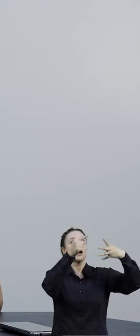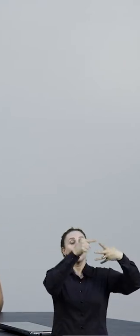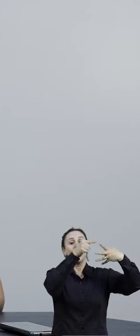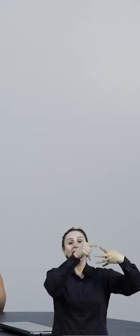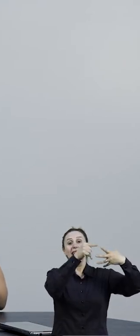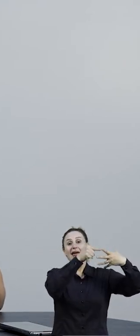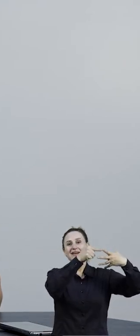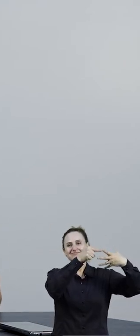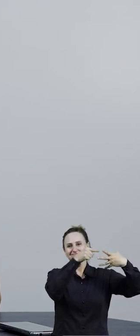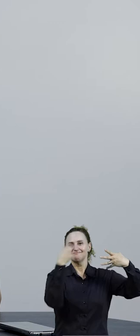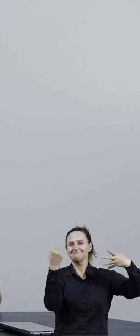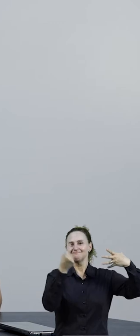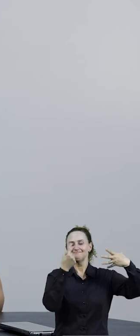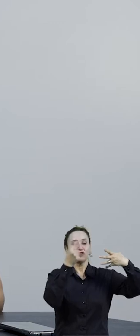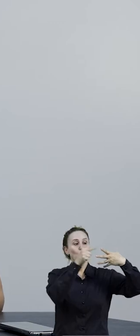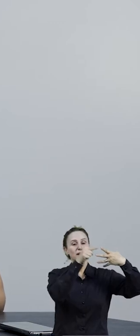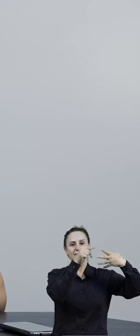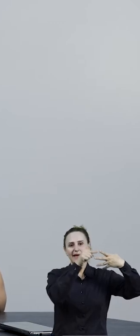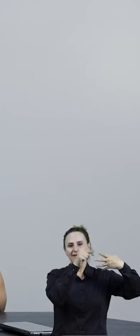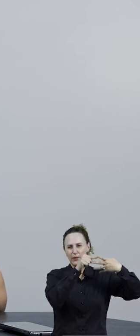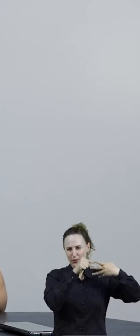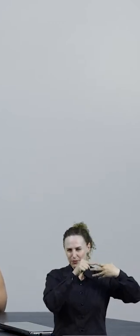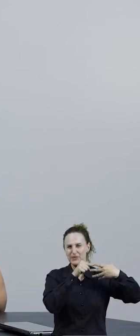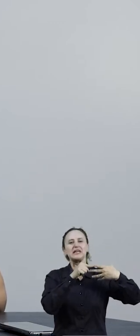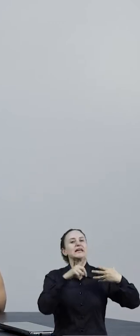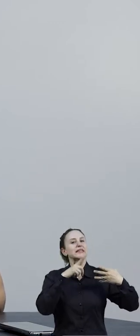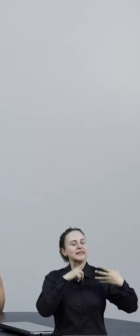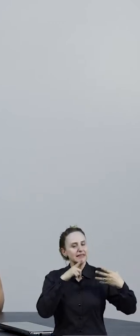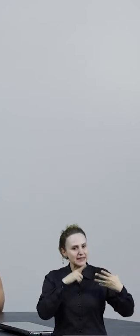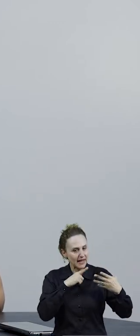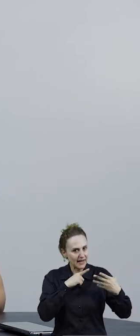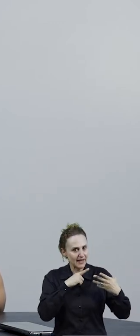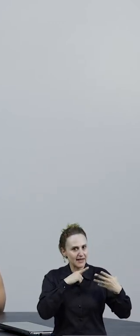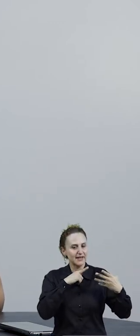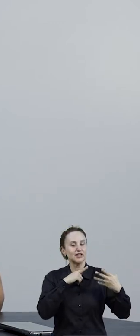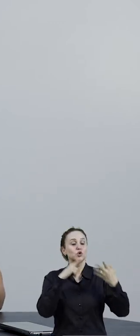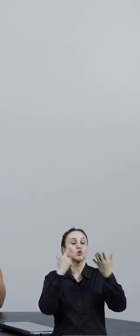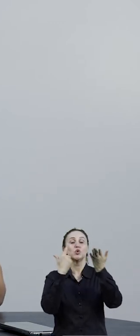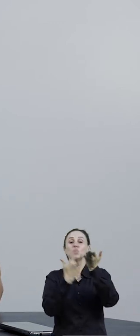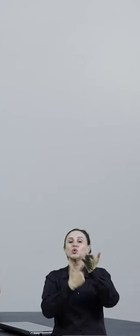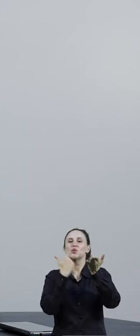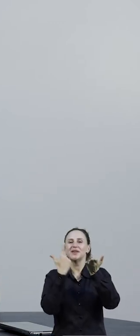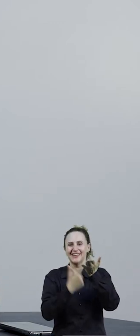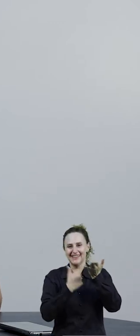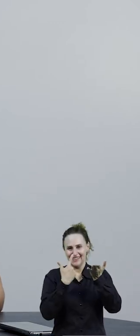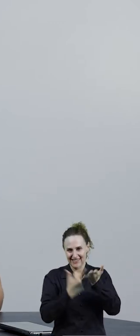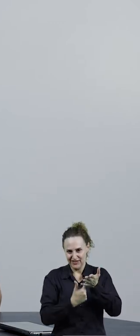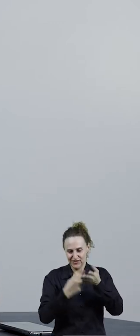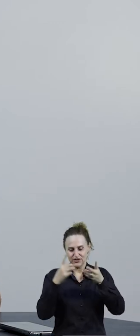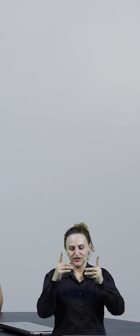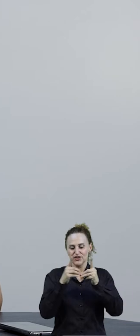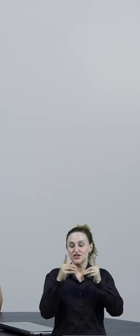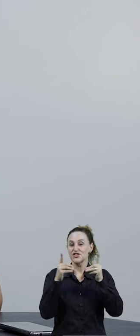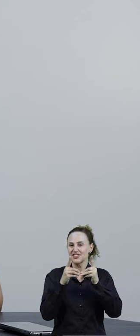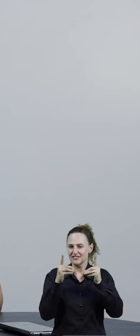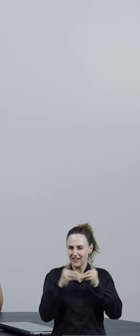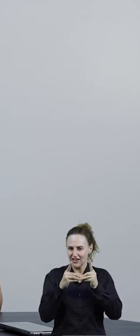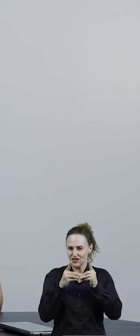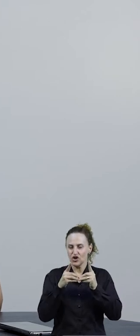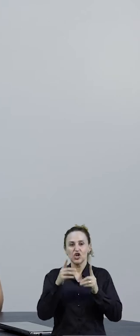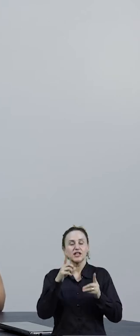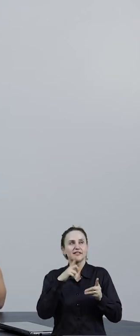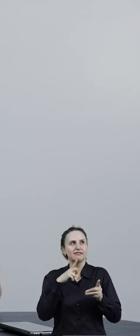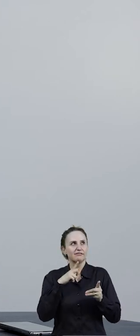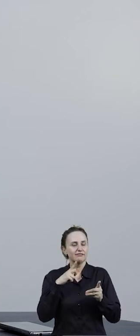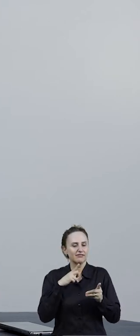1, porque lá você tem uma unidade do livro didático que vocês podem seguir aquele roteiro que vocês não vão se perder.